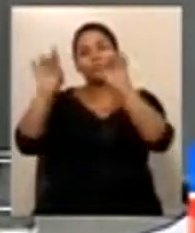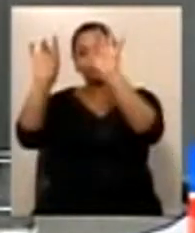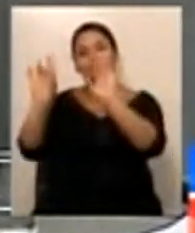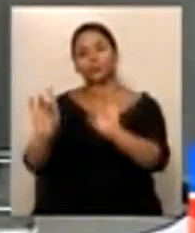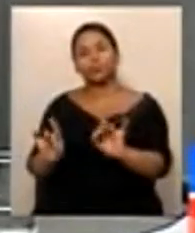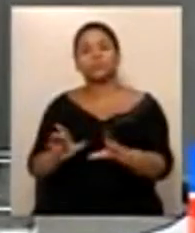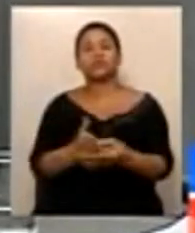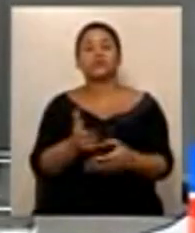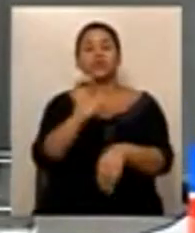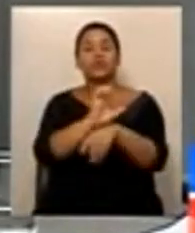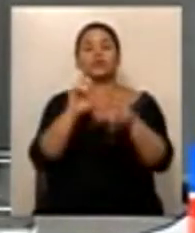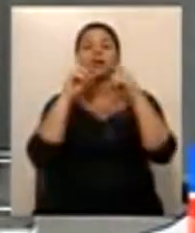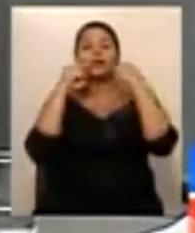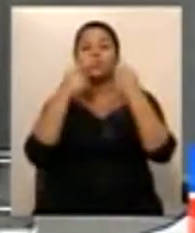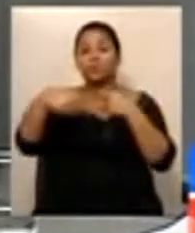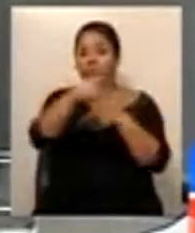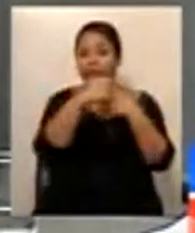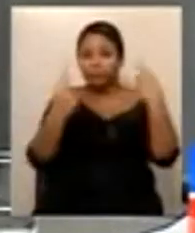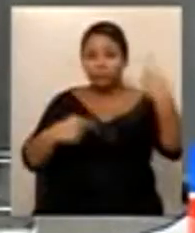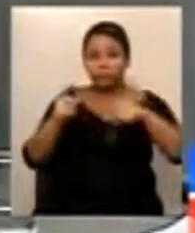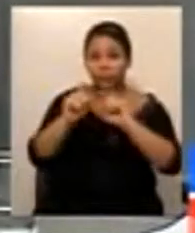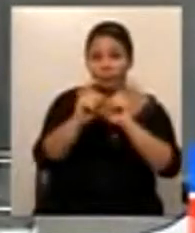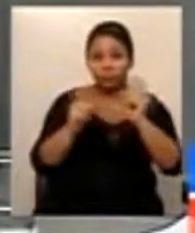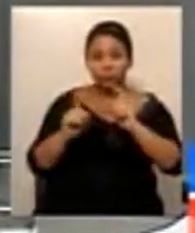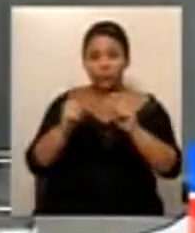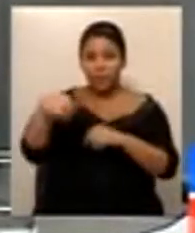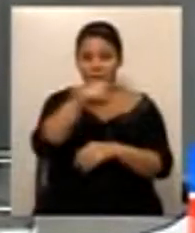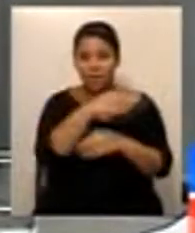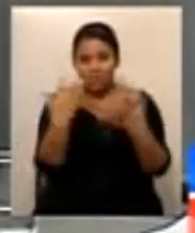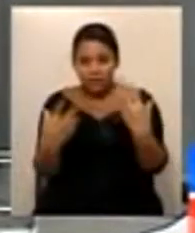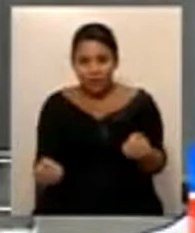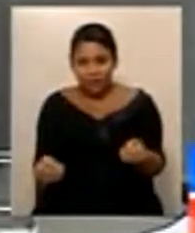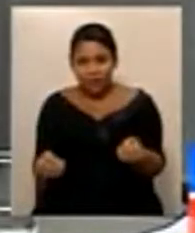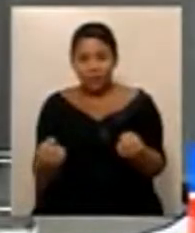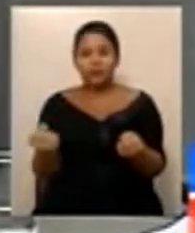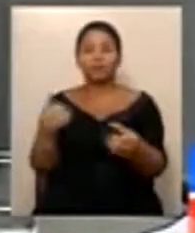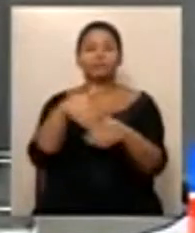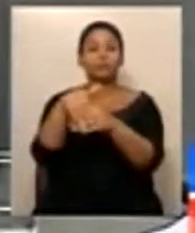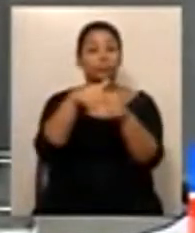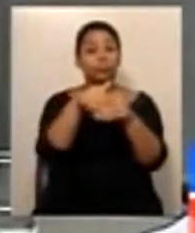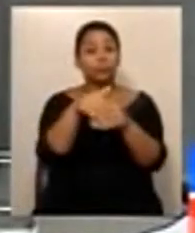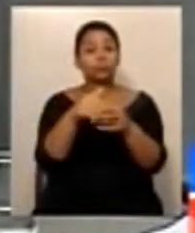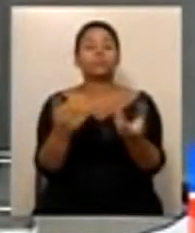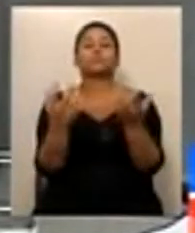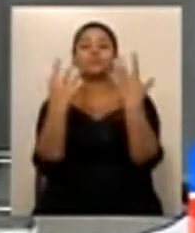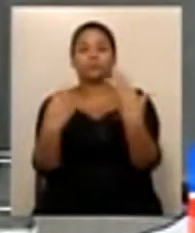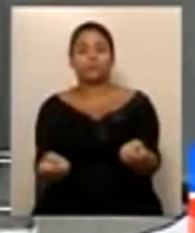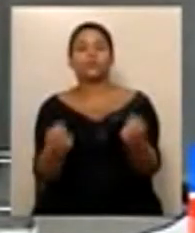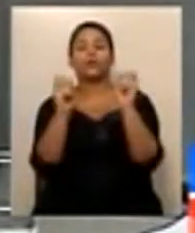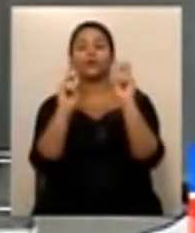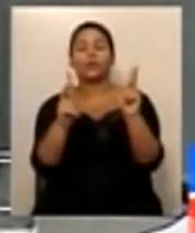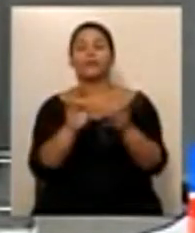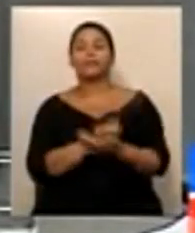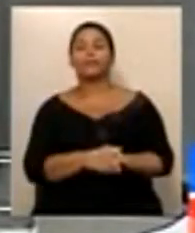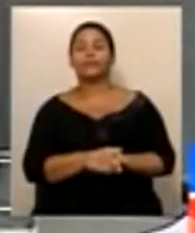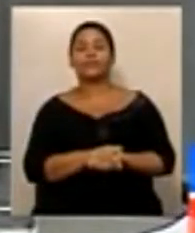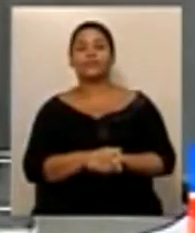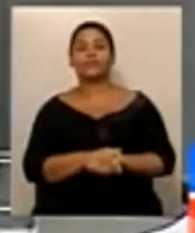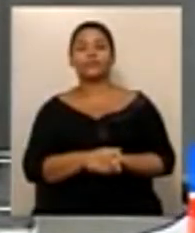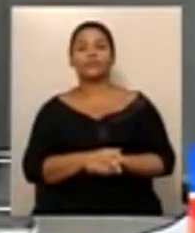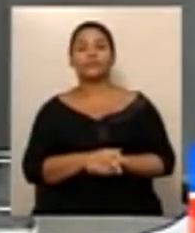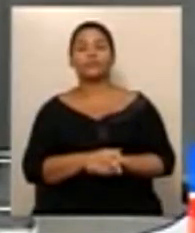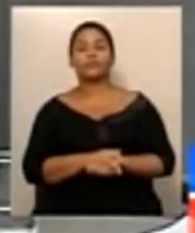Encerra a discussão, coloque em votação os deputados que aprovam, permaneçam como estão. Aprovado. Parecer